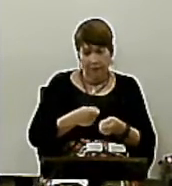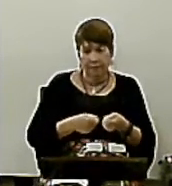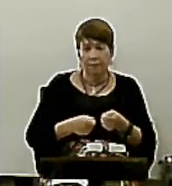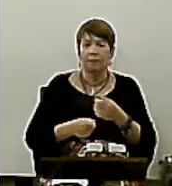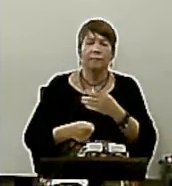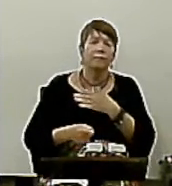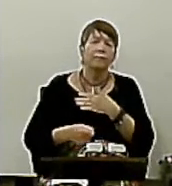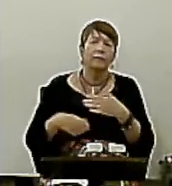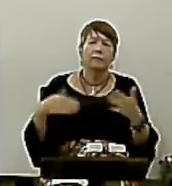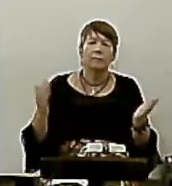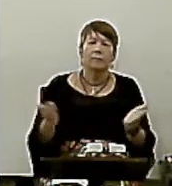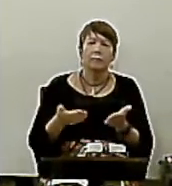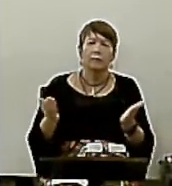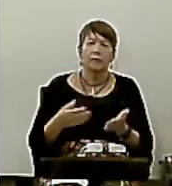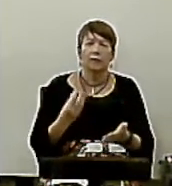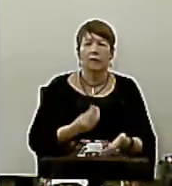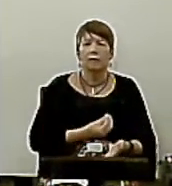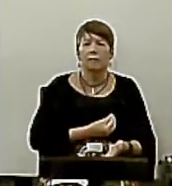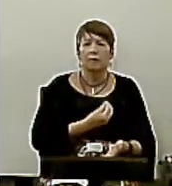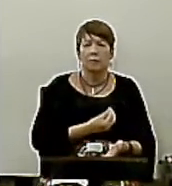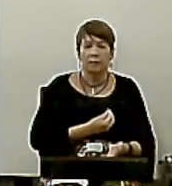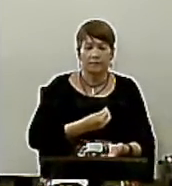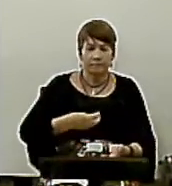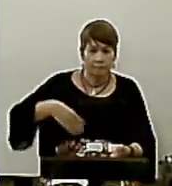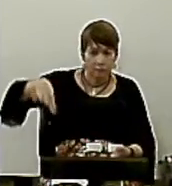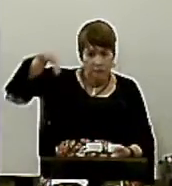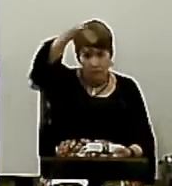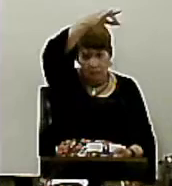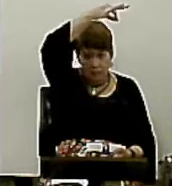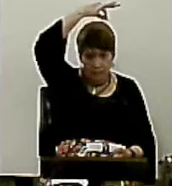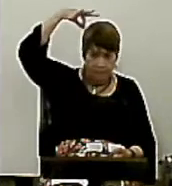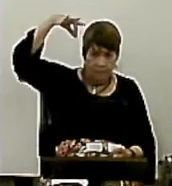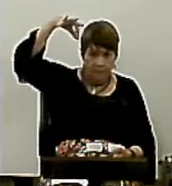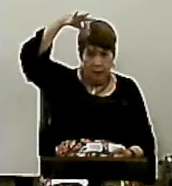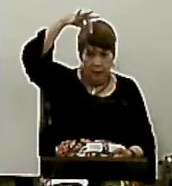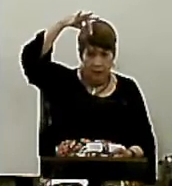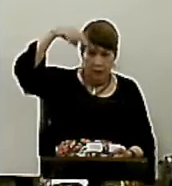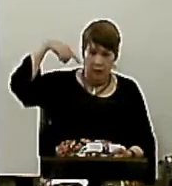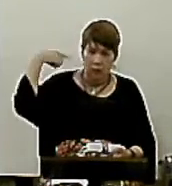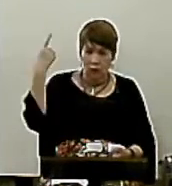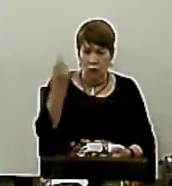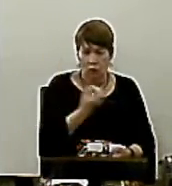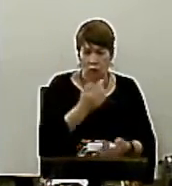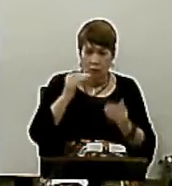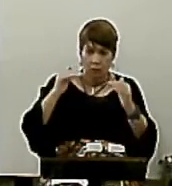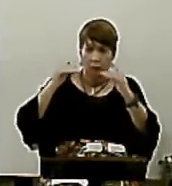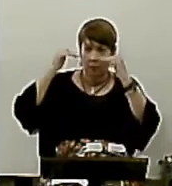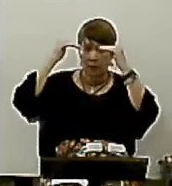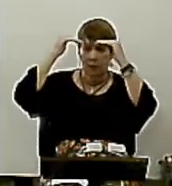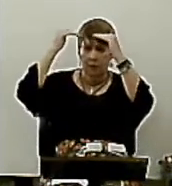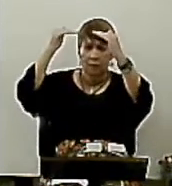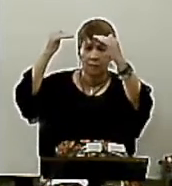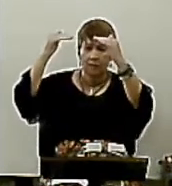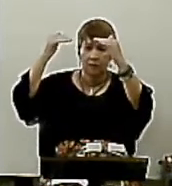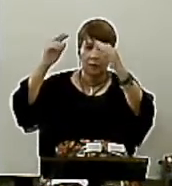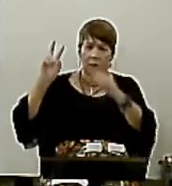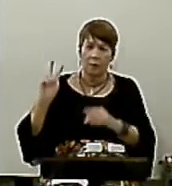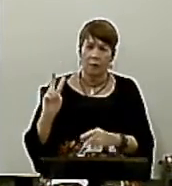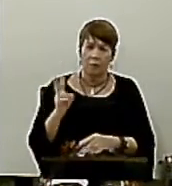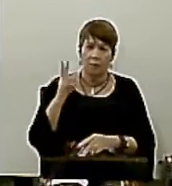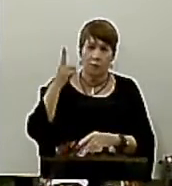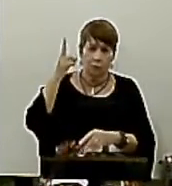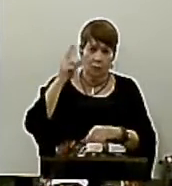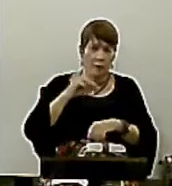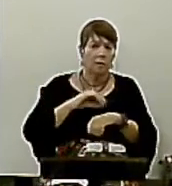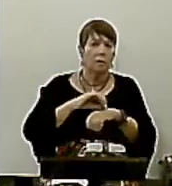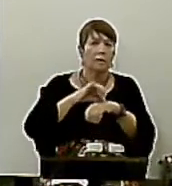Agora nós vivemos No Espírito O qual Se obedecermos Nos dará vitória Sobre a carne Andai